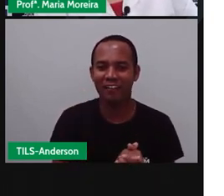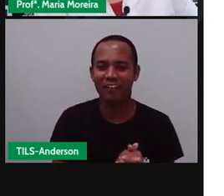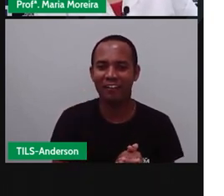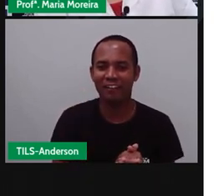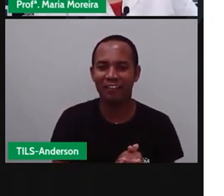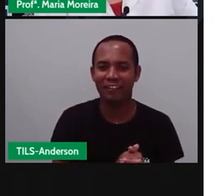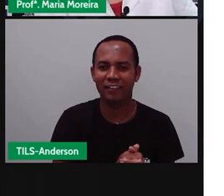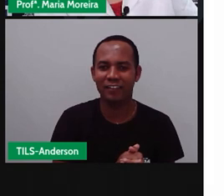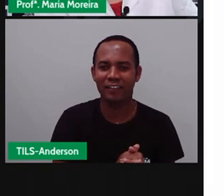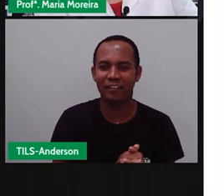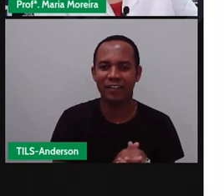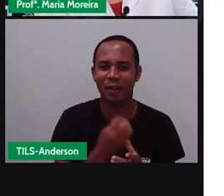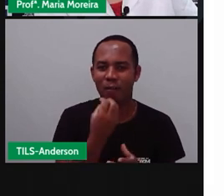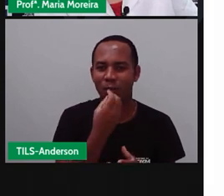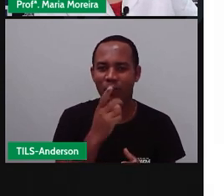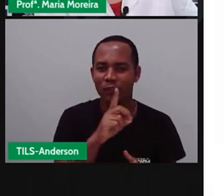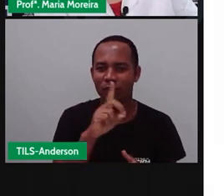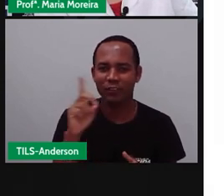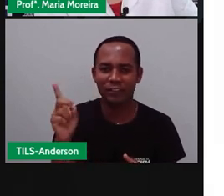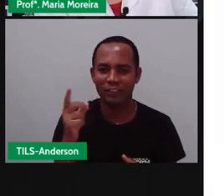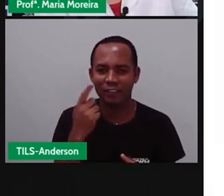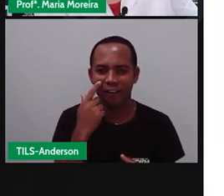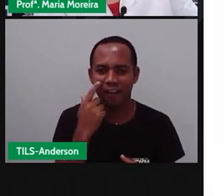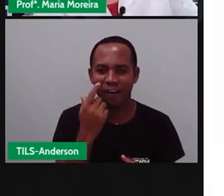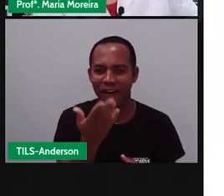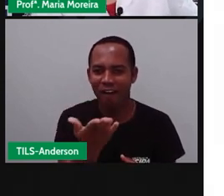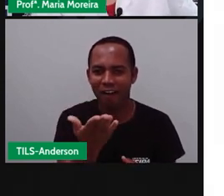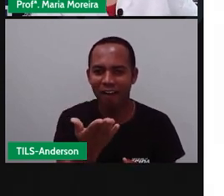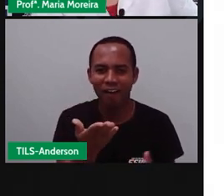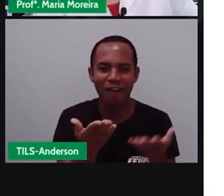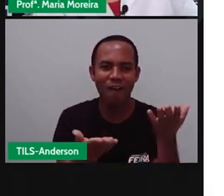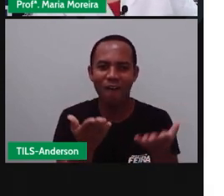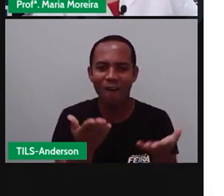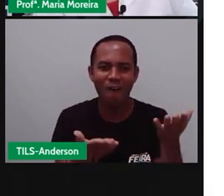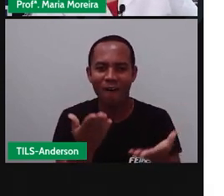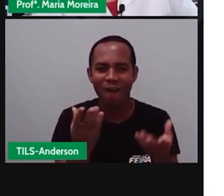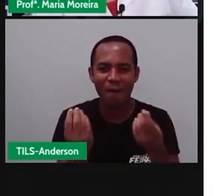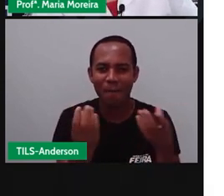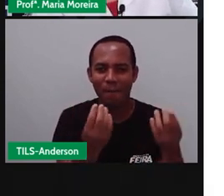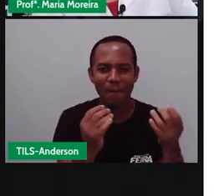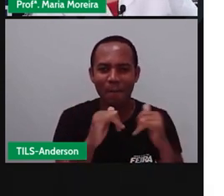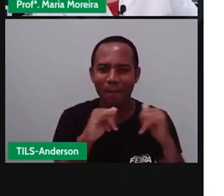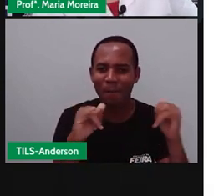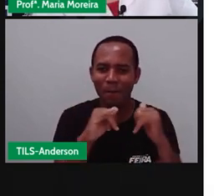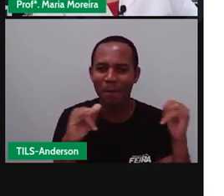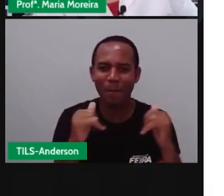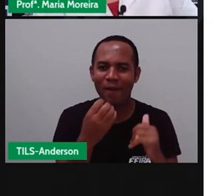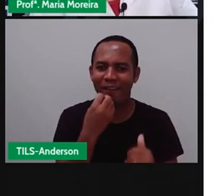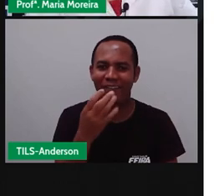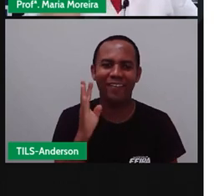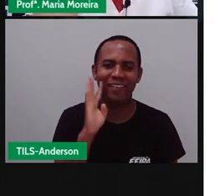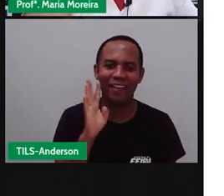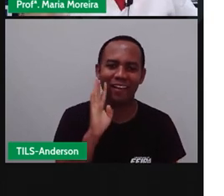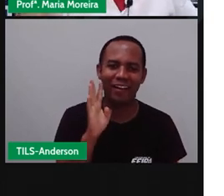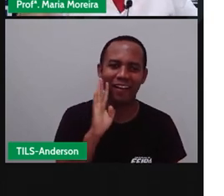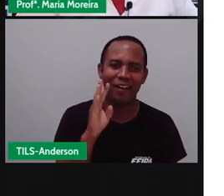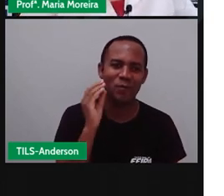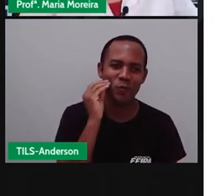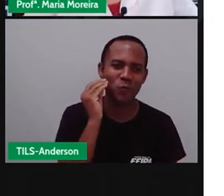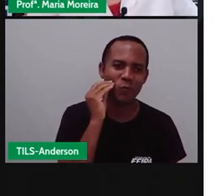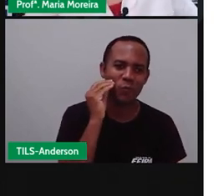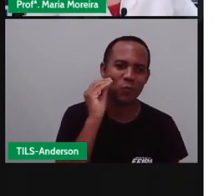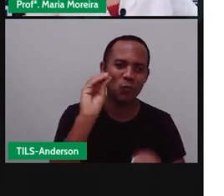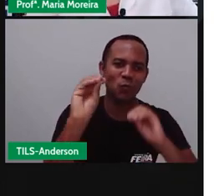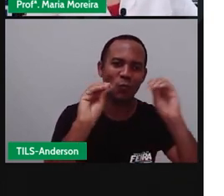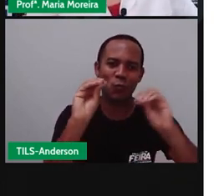Carliane disse, bom dia. É o Vanderson do terceiro ano da escola. Maria Helena Queiroz, bom dia. Um beijo